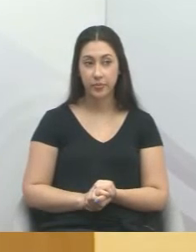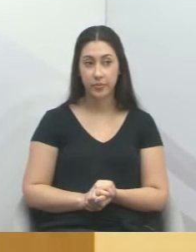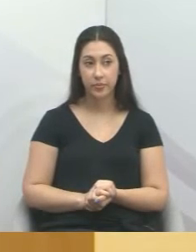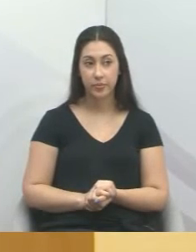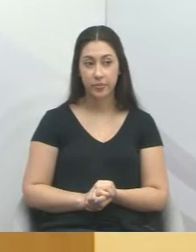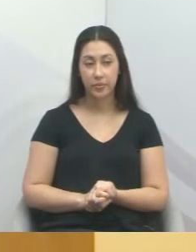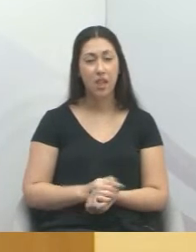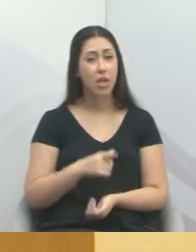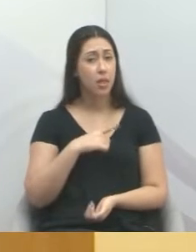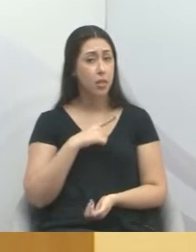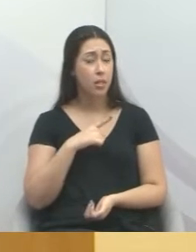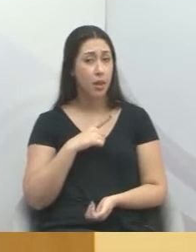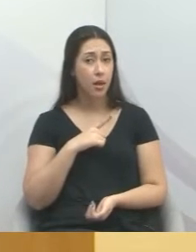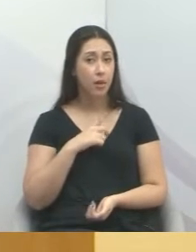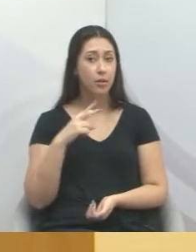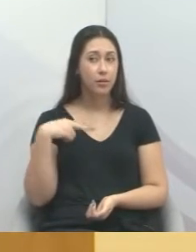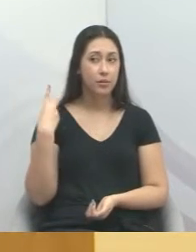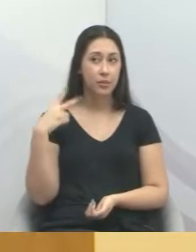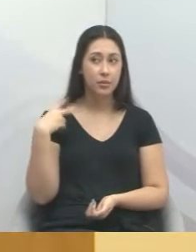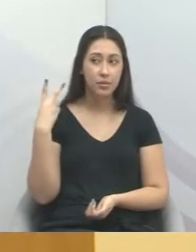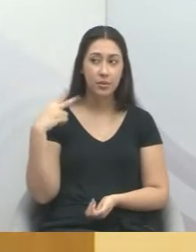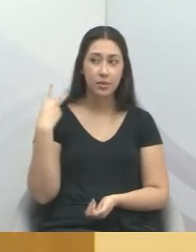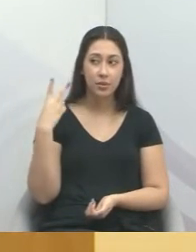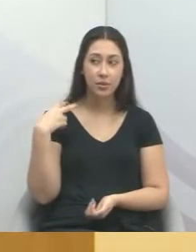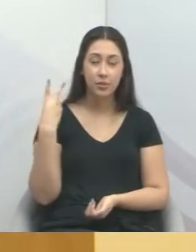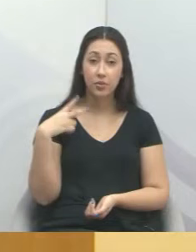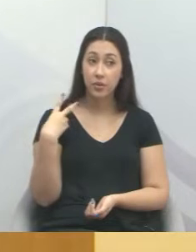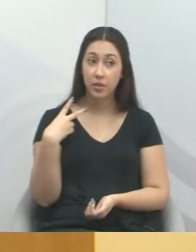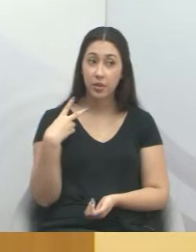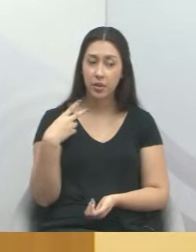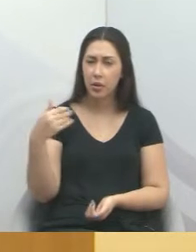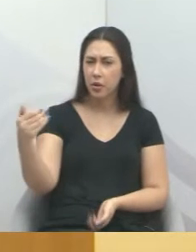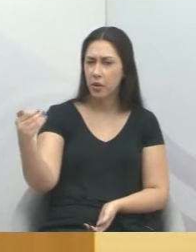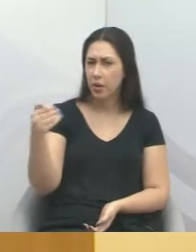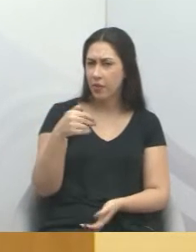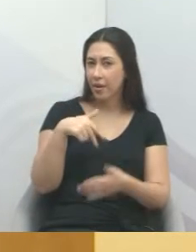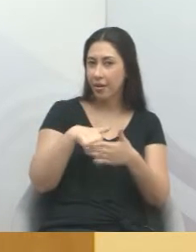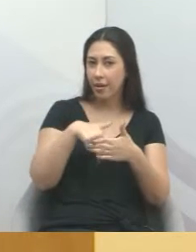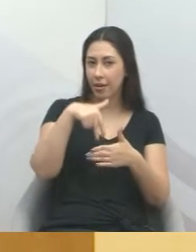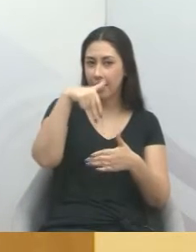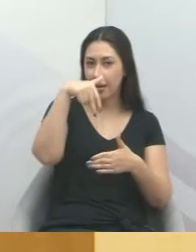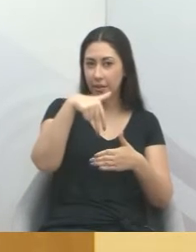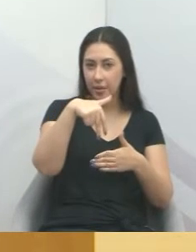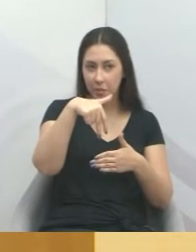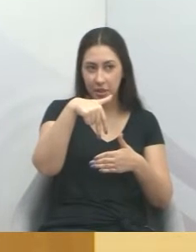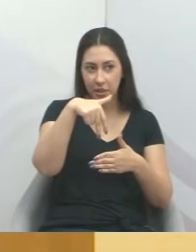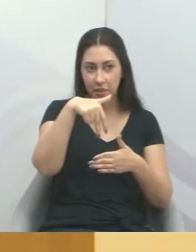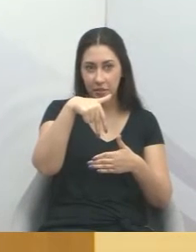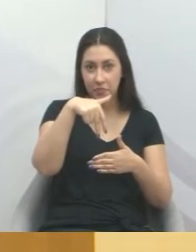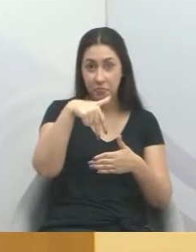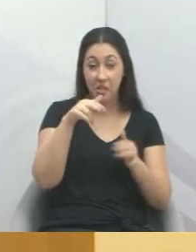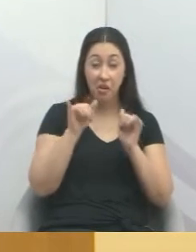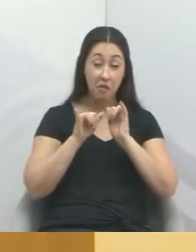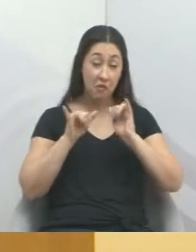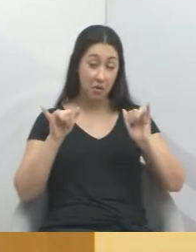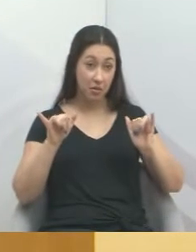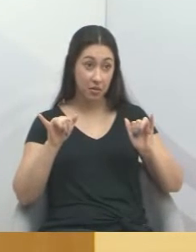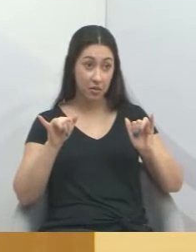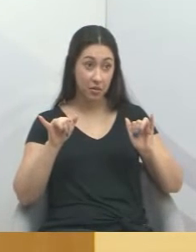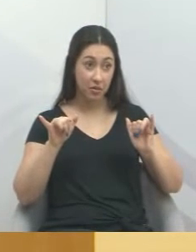tem um vereador que vem nessa tribuna hoje e se diz assim,